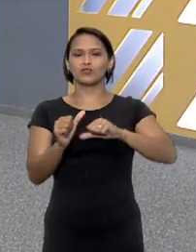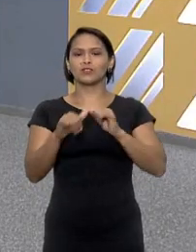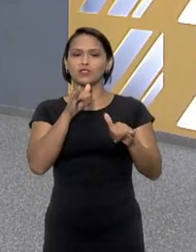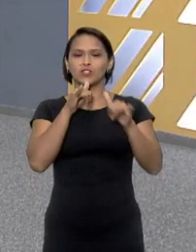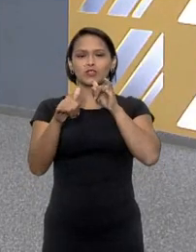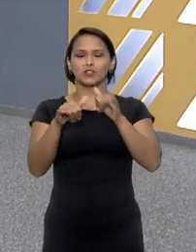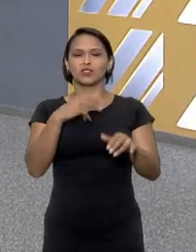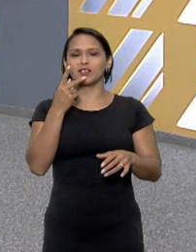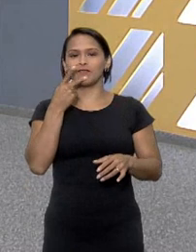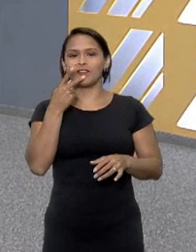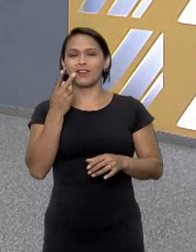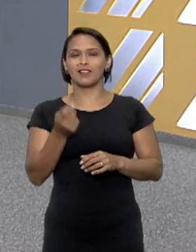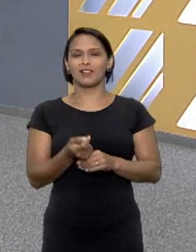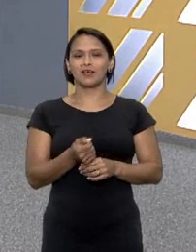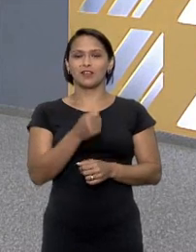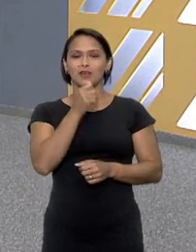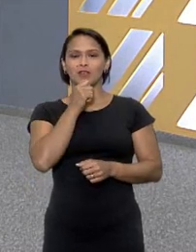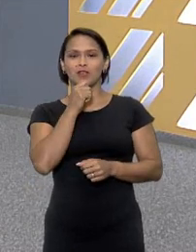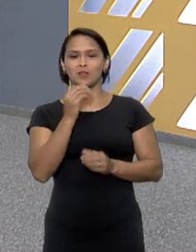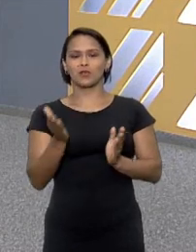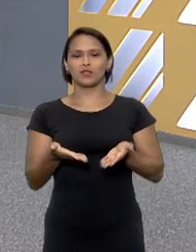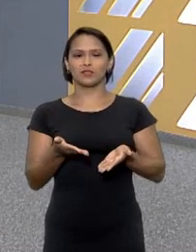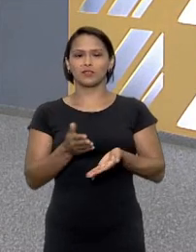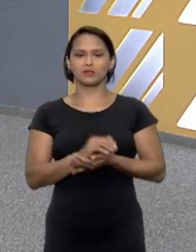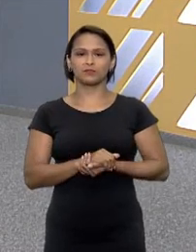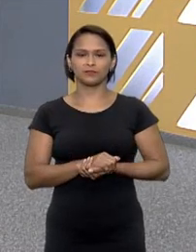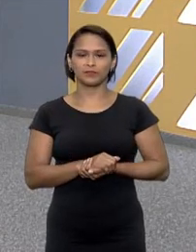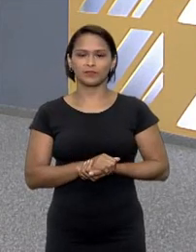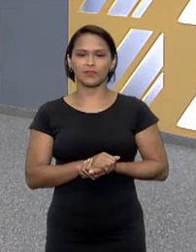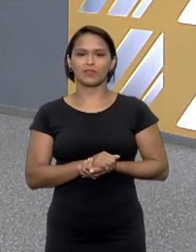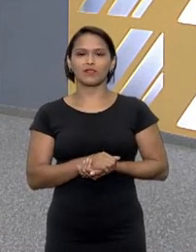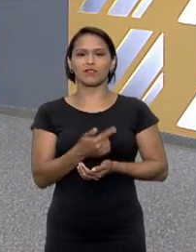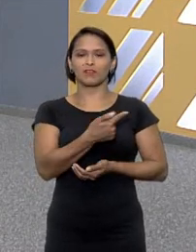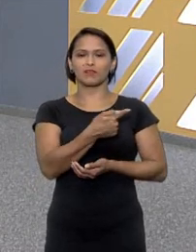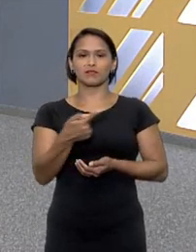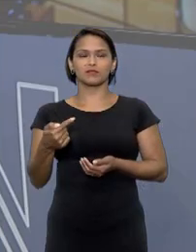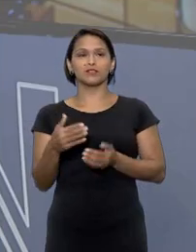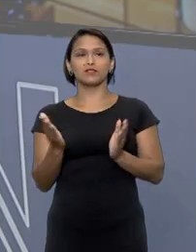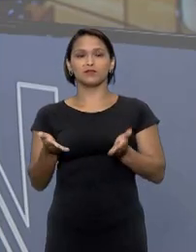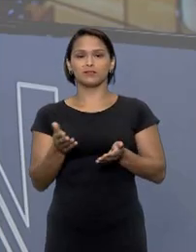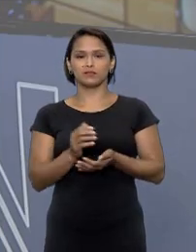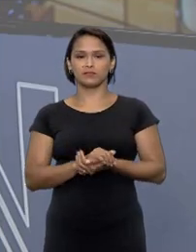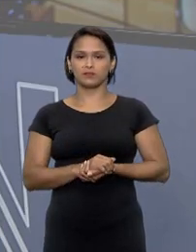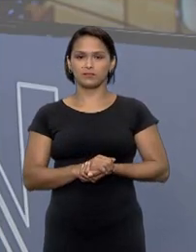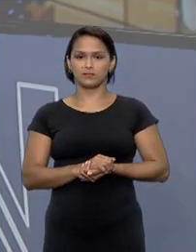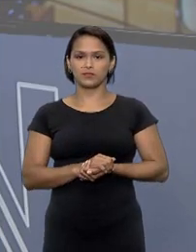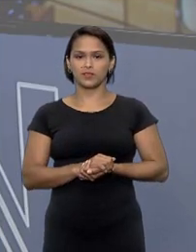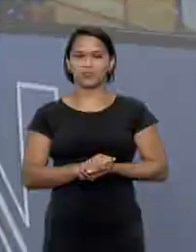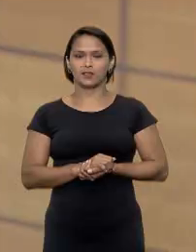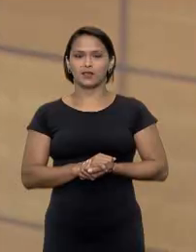giro de notícias falar com a repórter Jéssica Castro que traz para a gente os destaques da semana Jéssica